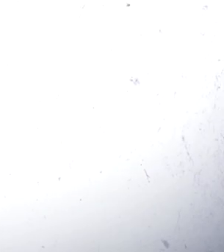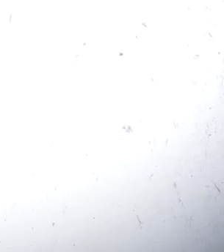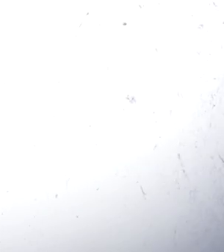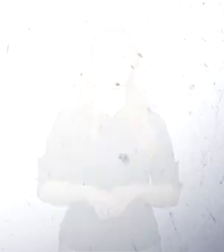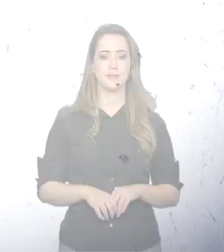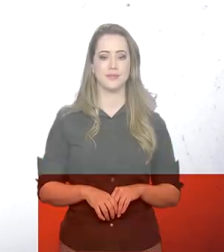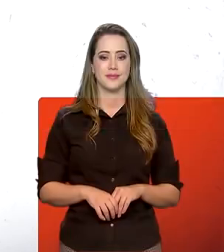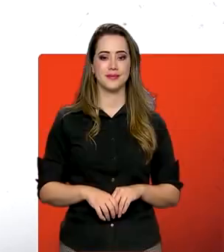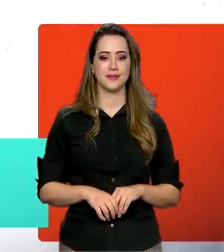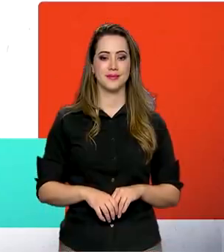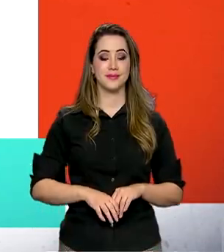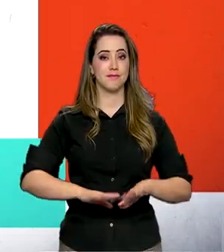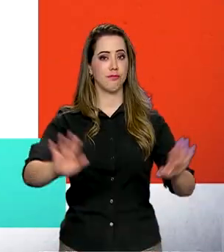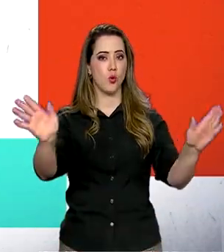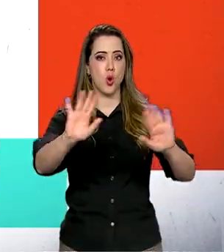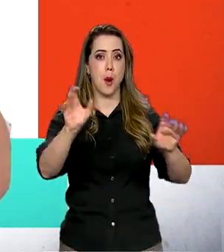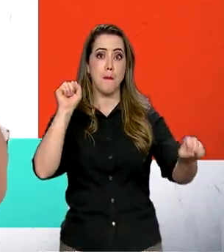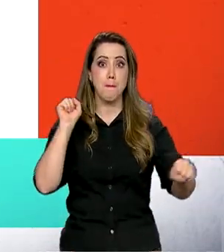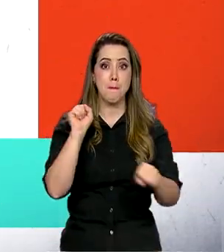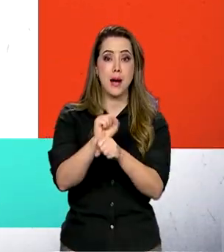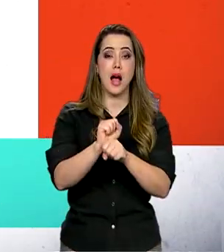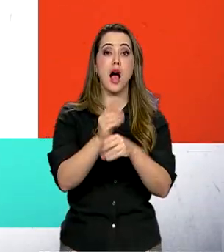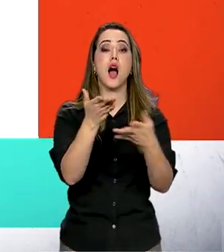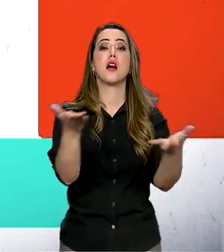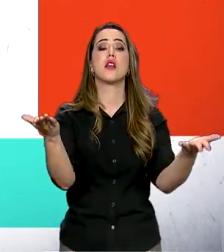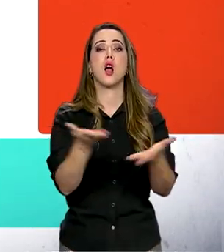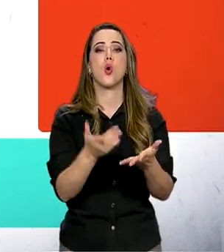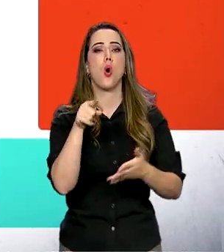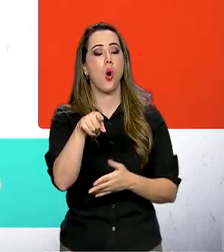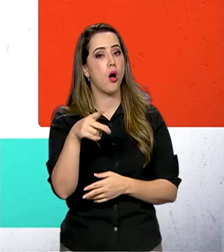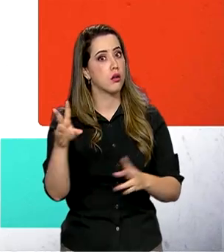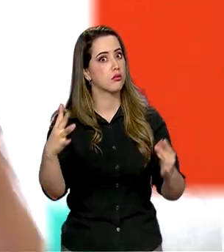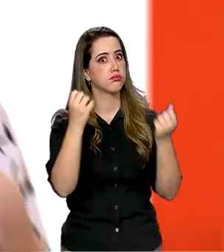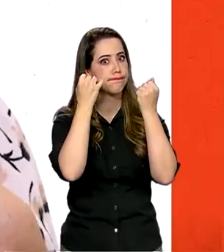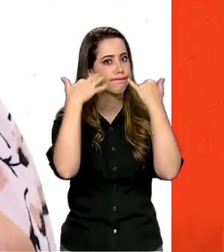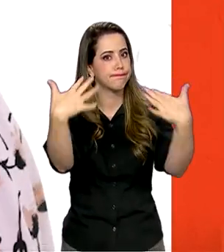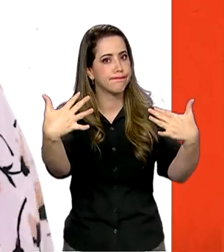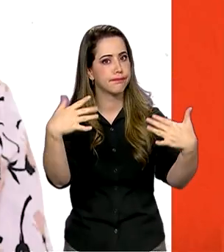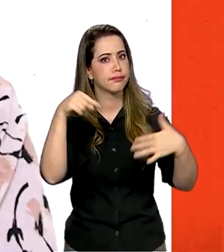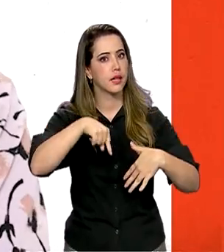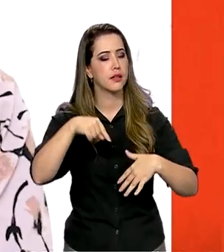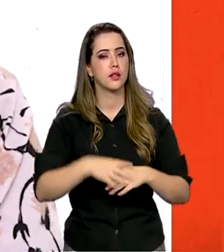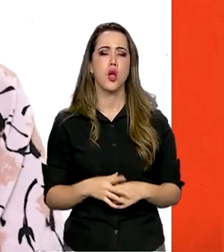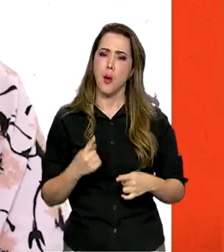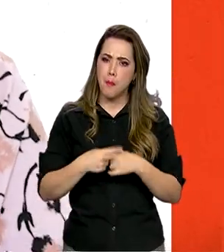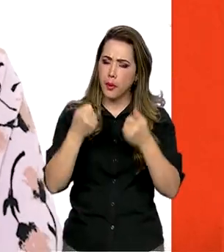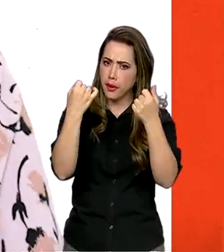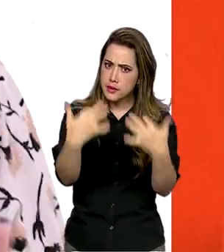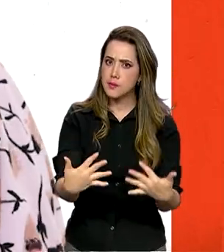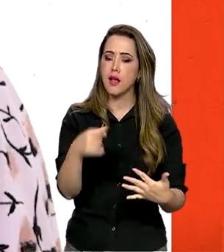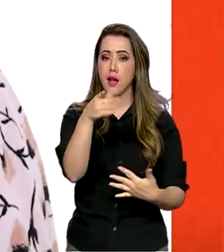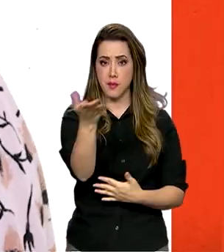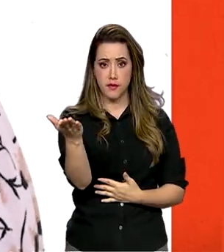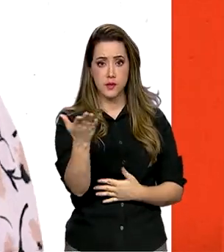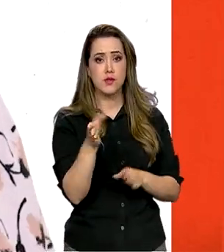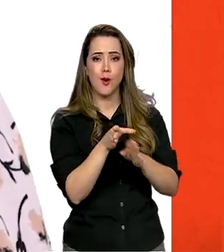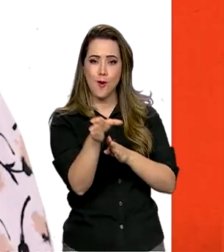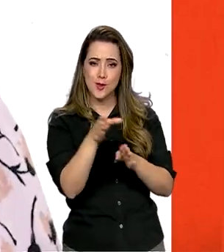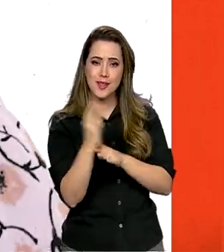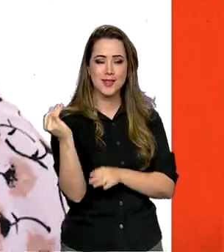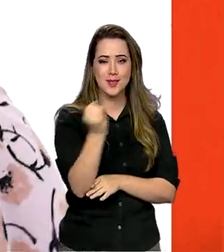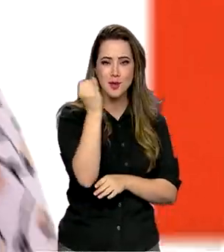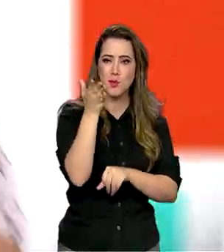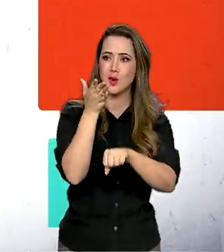Olá! Pare tudo o que estiver fazendo agora e preste atenção aqui em mim, porque eu vou te dar dicas valiosas de